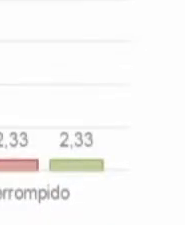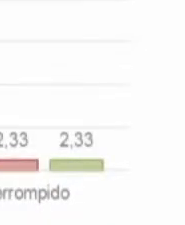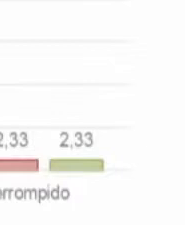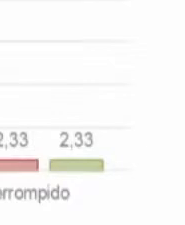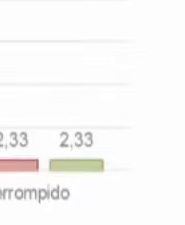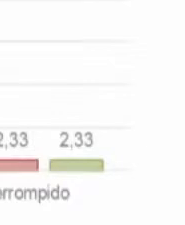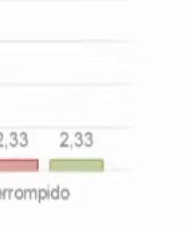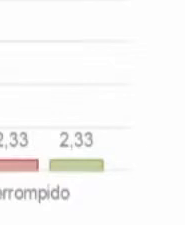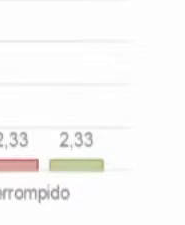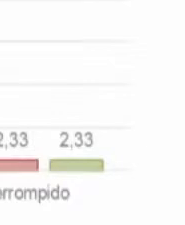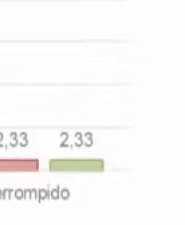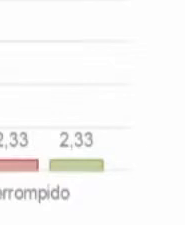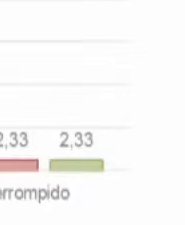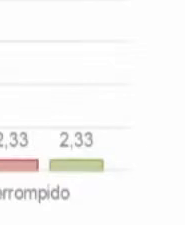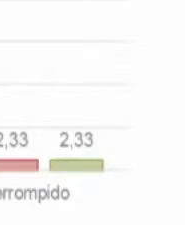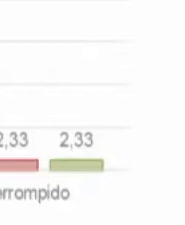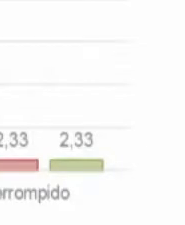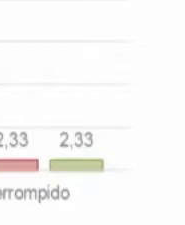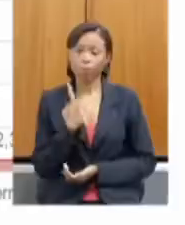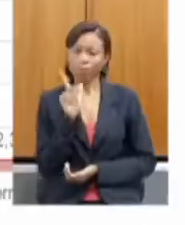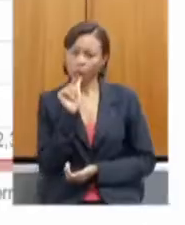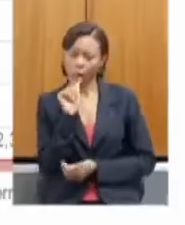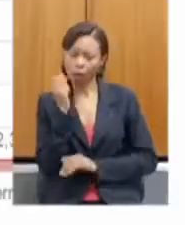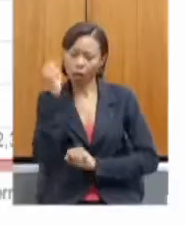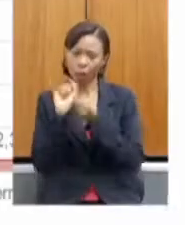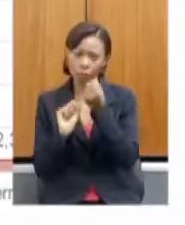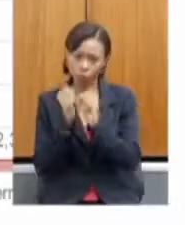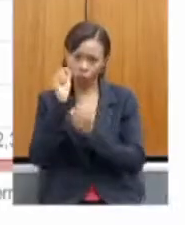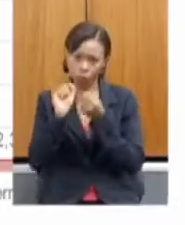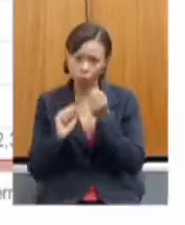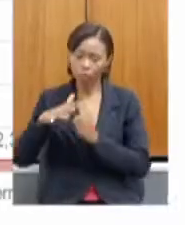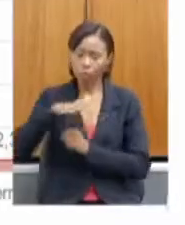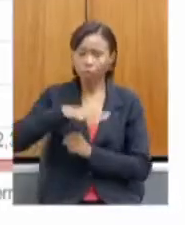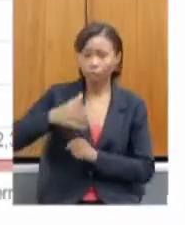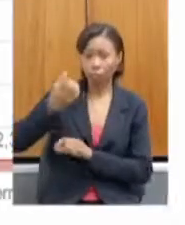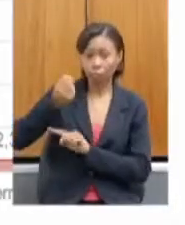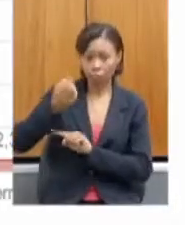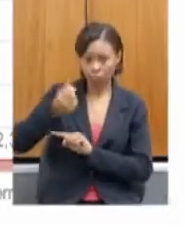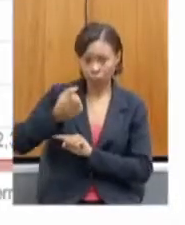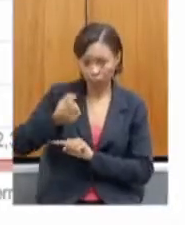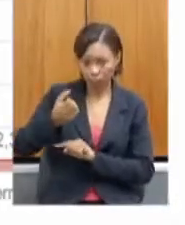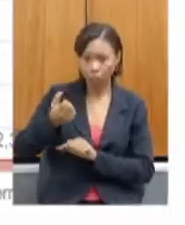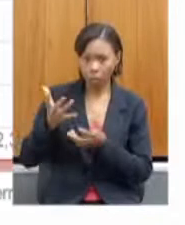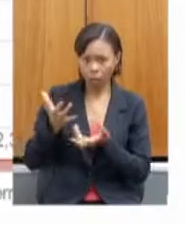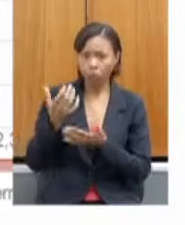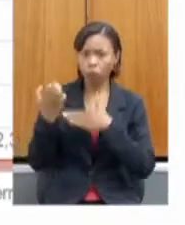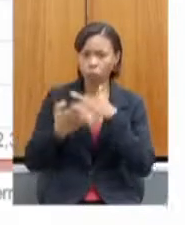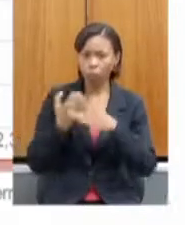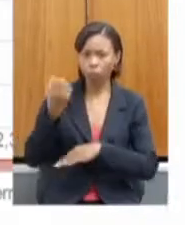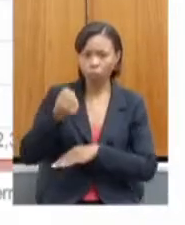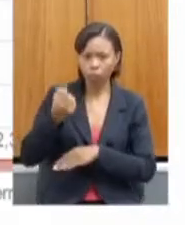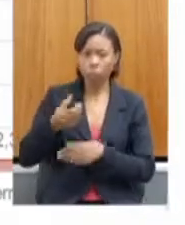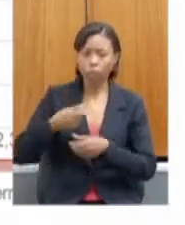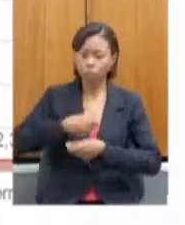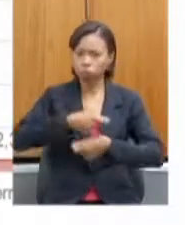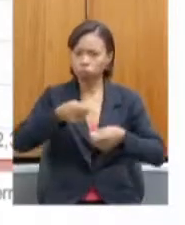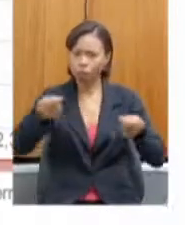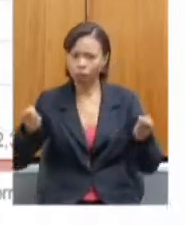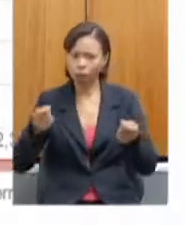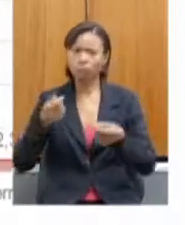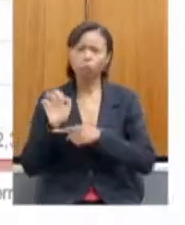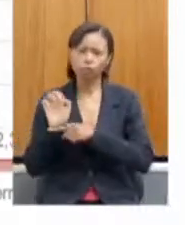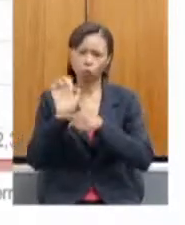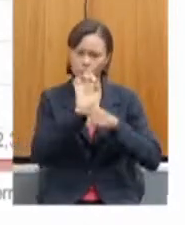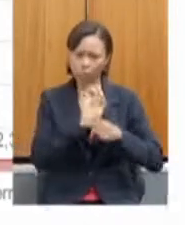As águas indústrias na área de lácteos, laticínios, que é algo que tem uma distribuição muito grande pelo Estado,